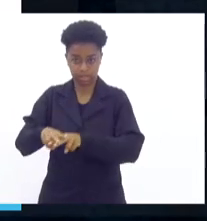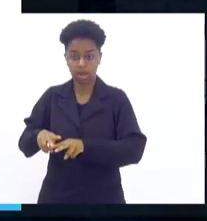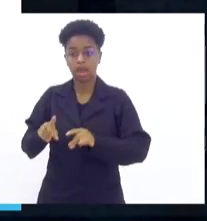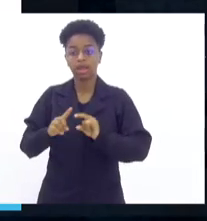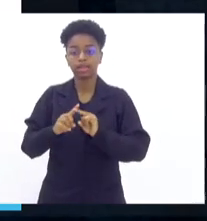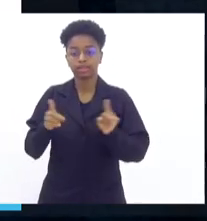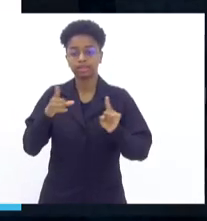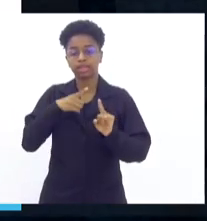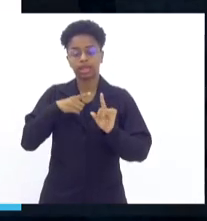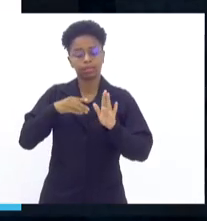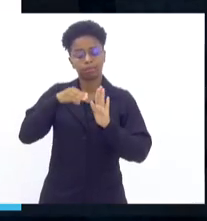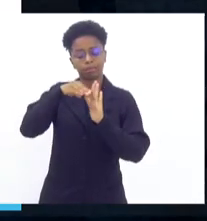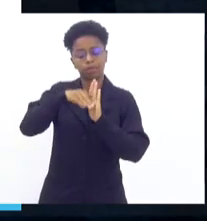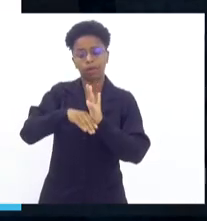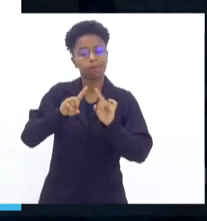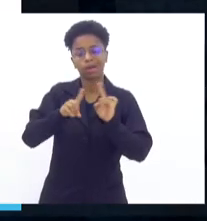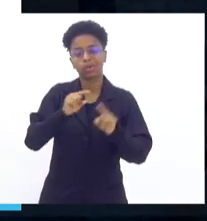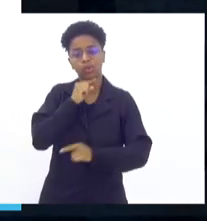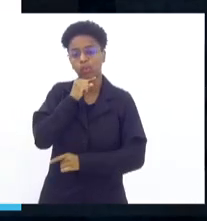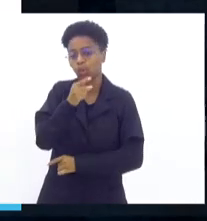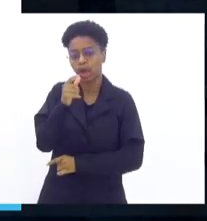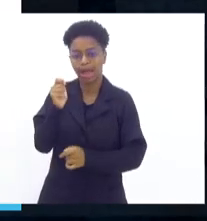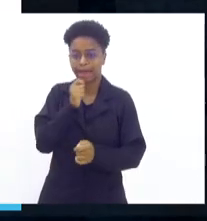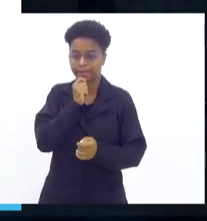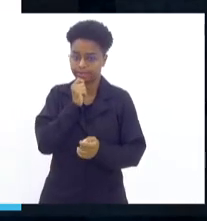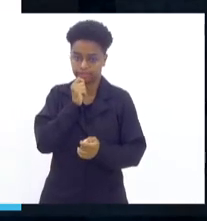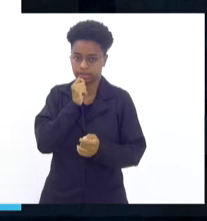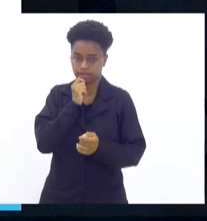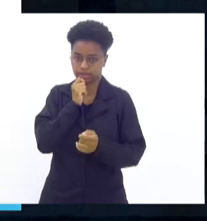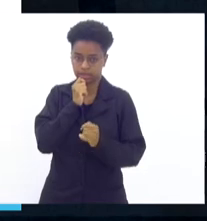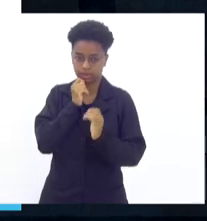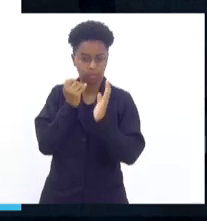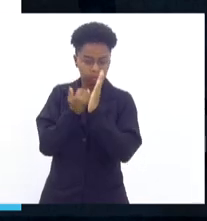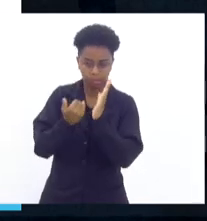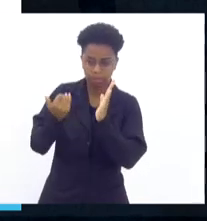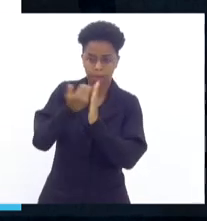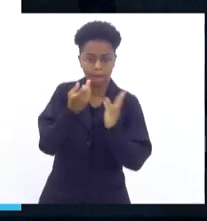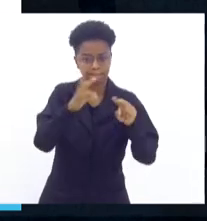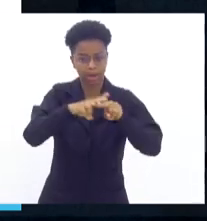alcançamos o patamar desejado.